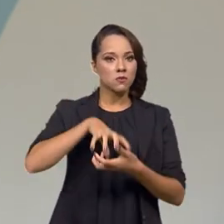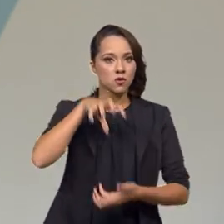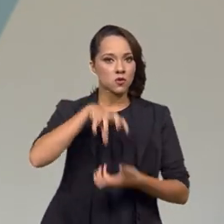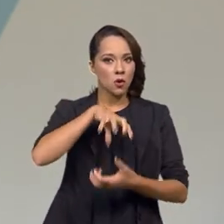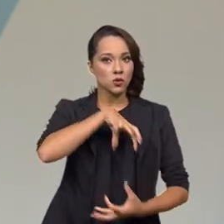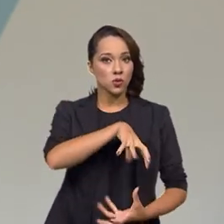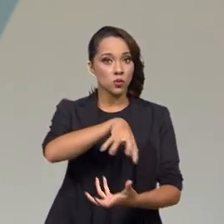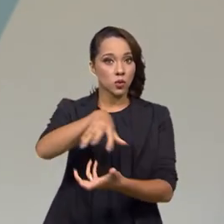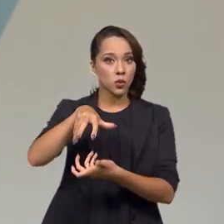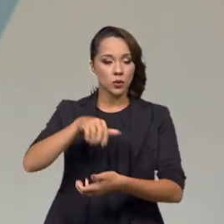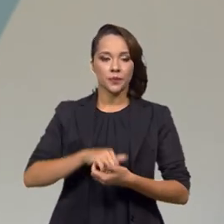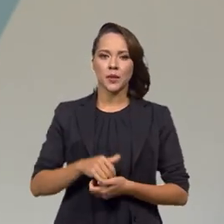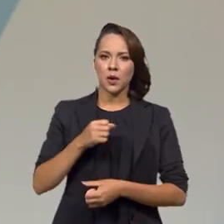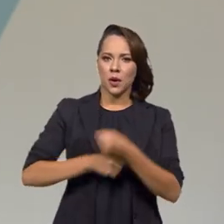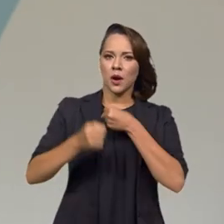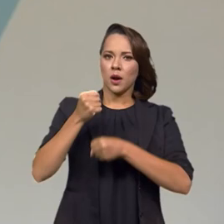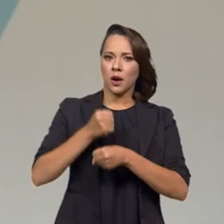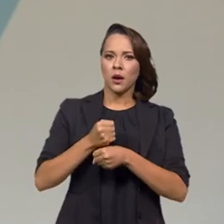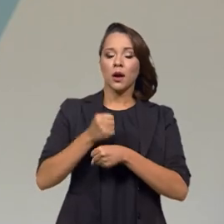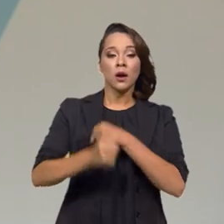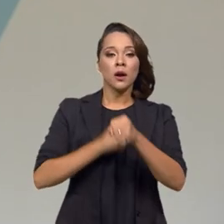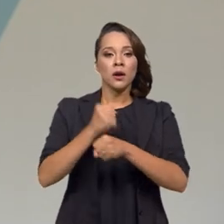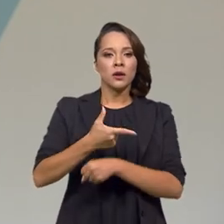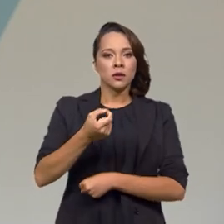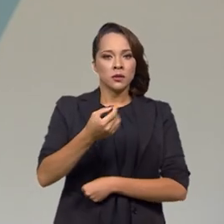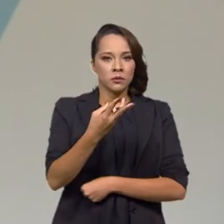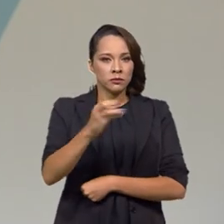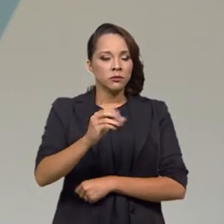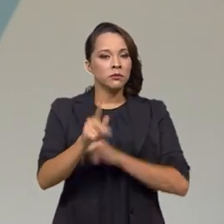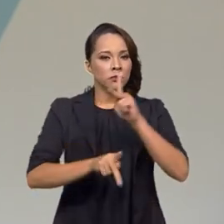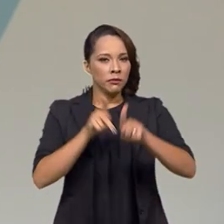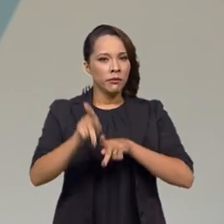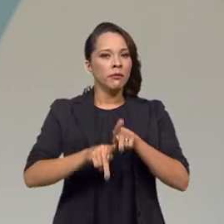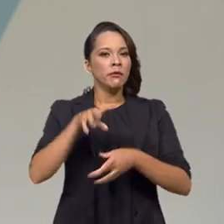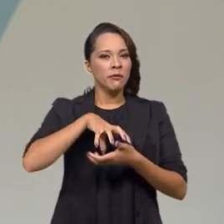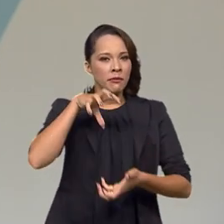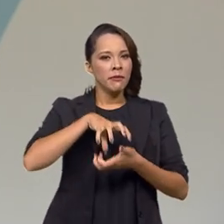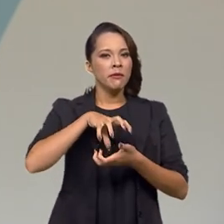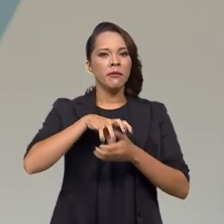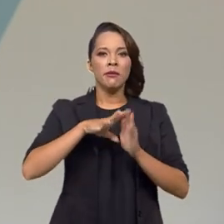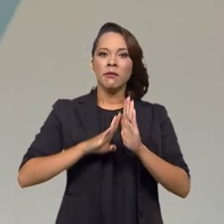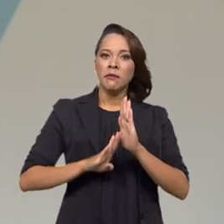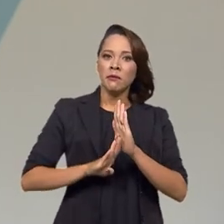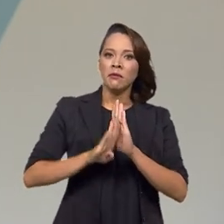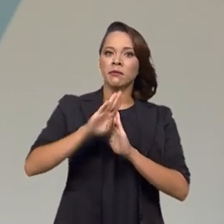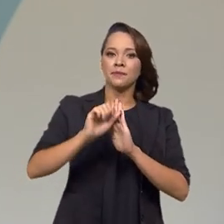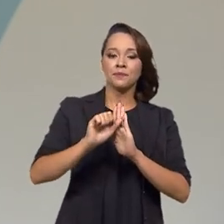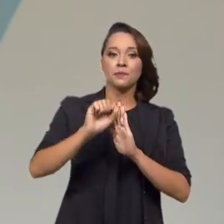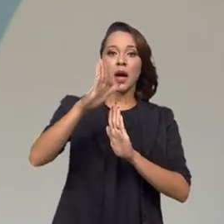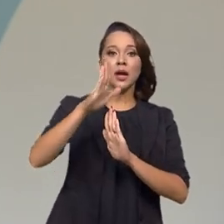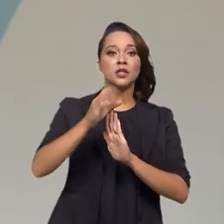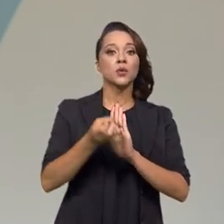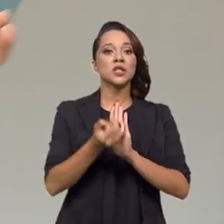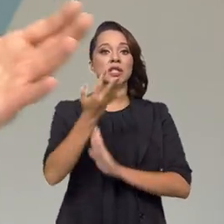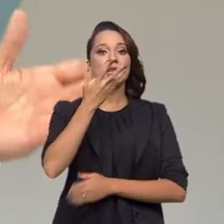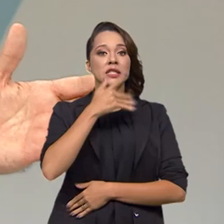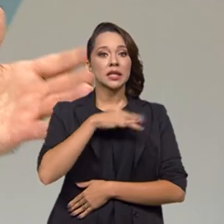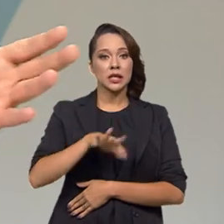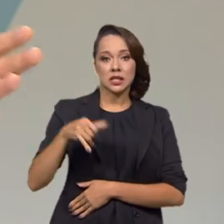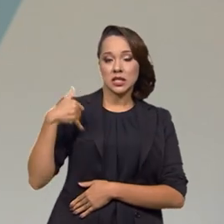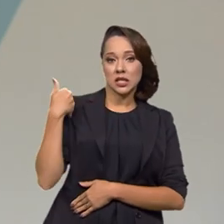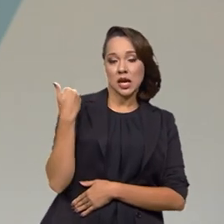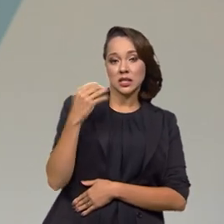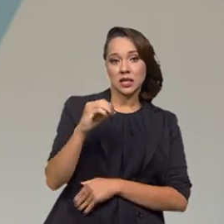no mundo. Em 2030, logo ali, essa população de idosos, ela vai superar a população de crianças de